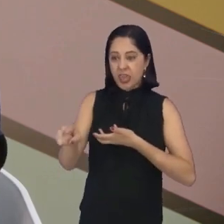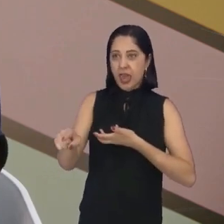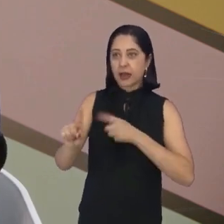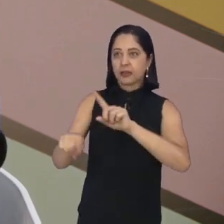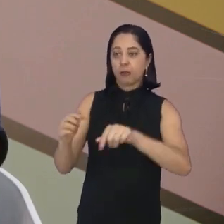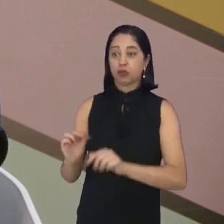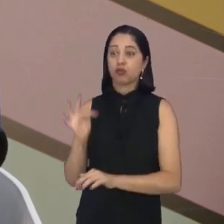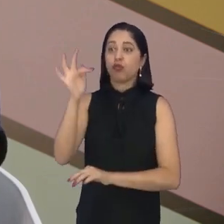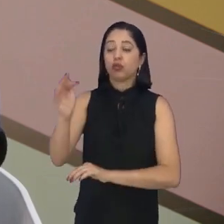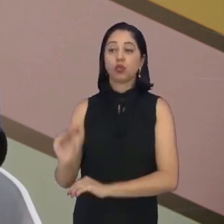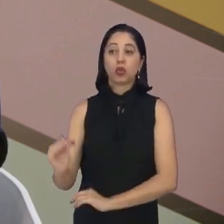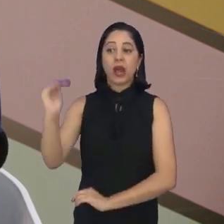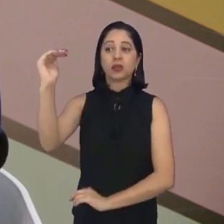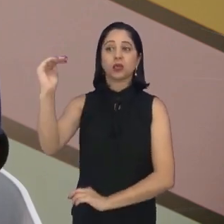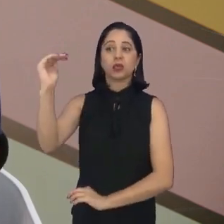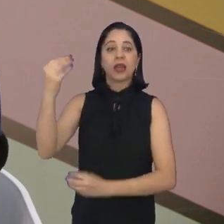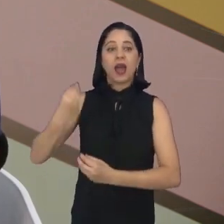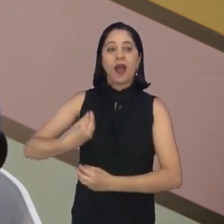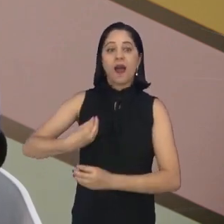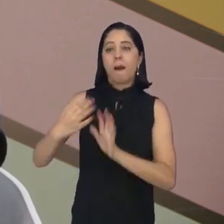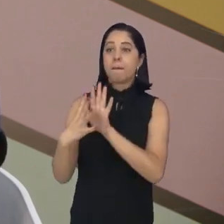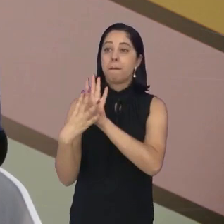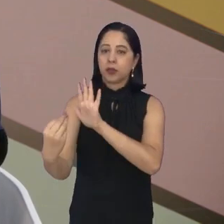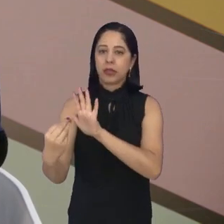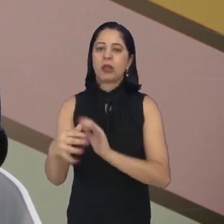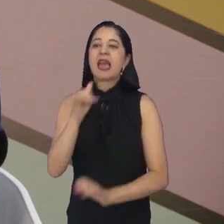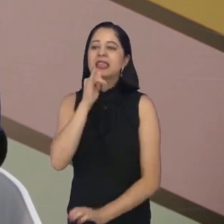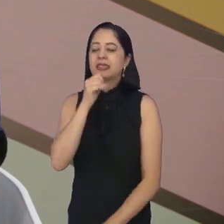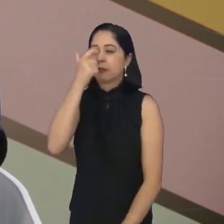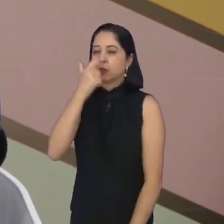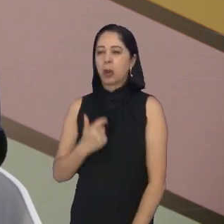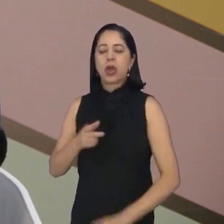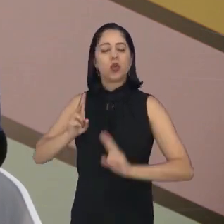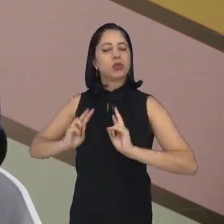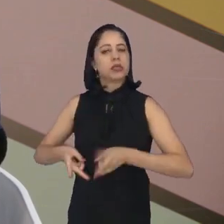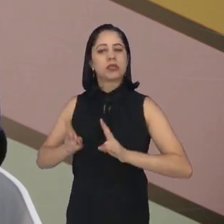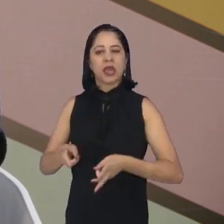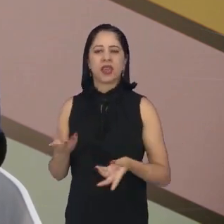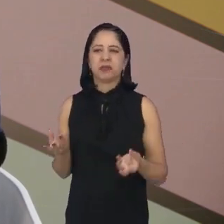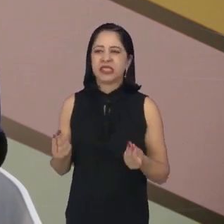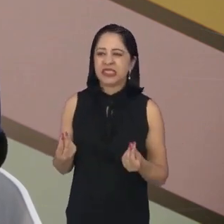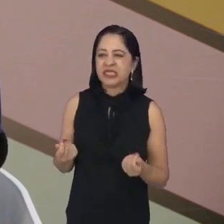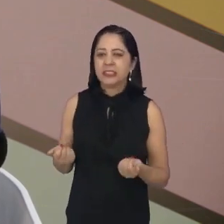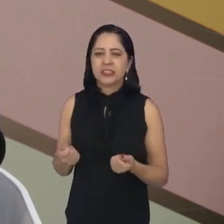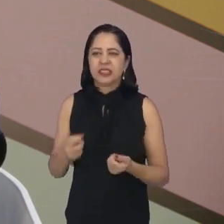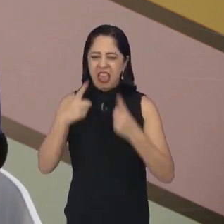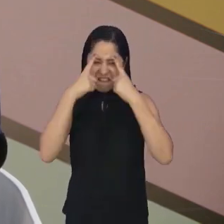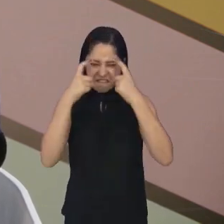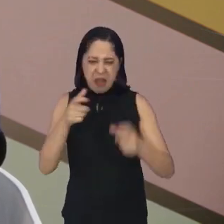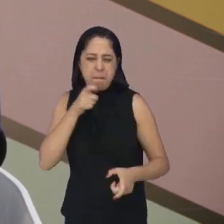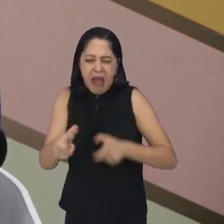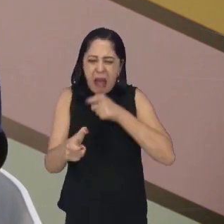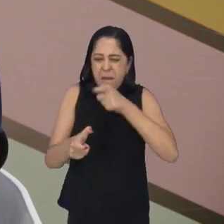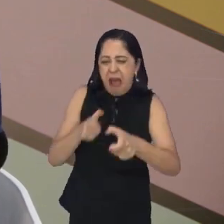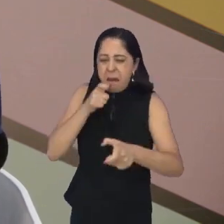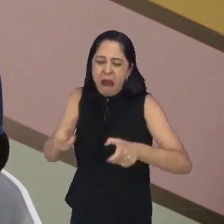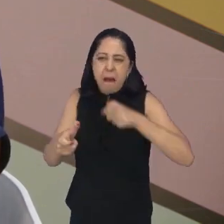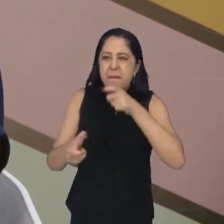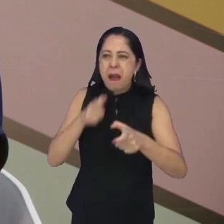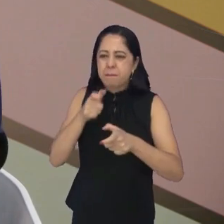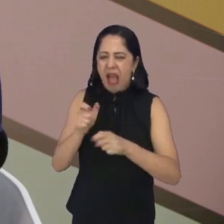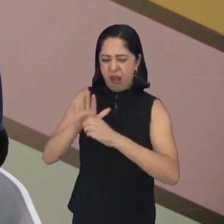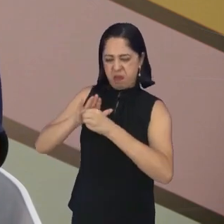adulta. Um exemplo, né? Se eu me relaciono com o meu filho o tempo todo sendo violento nas palavras, sabe?